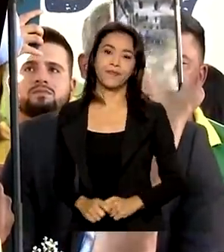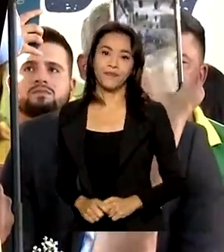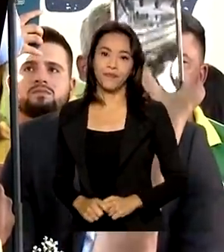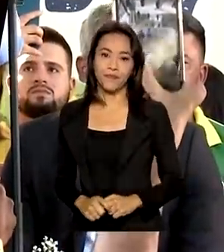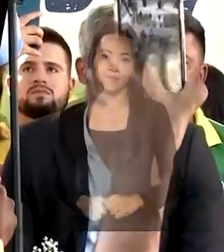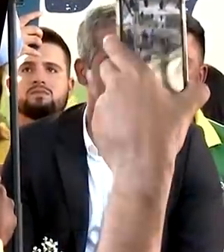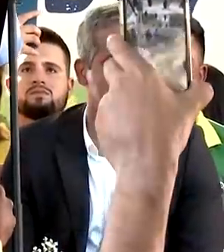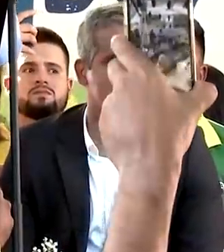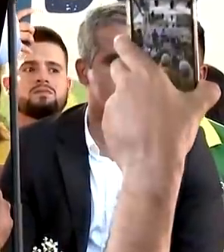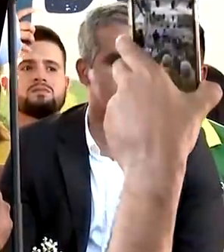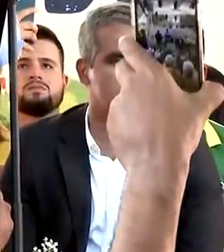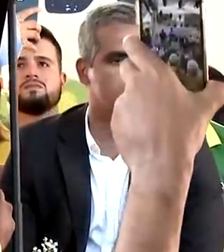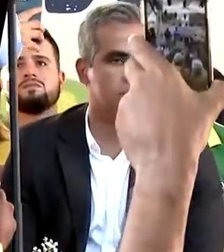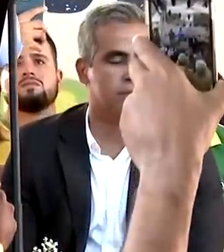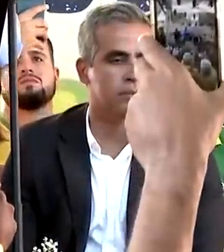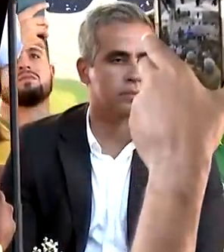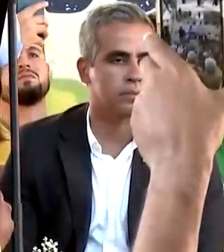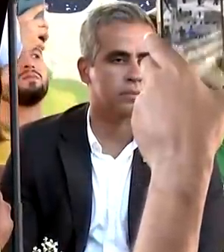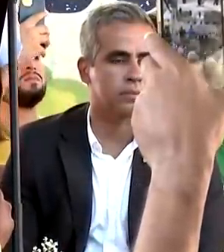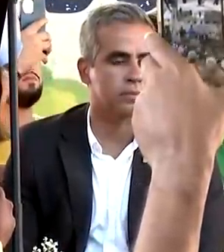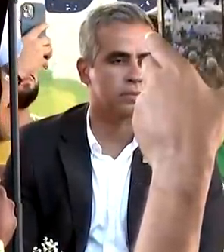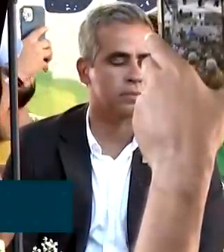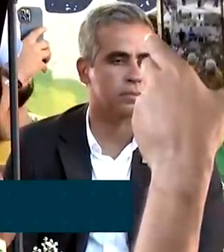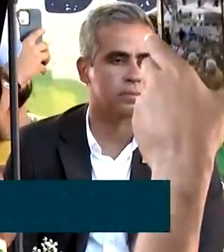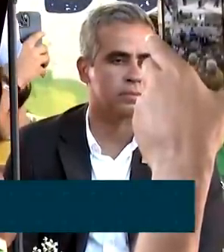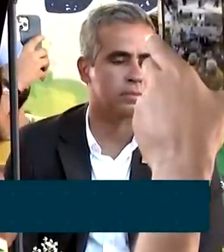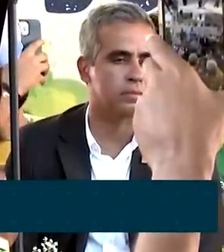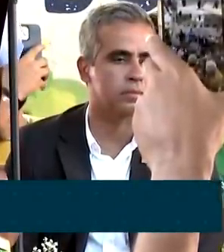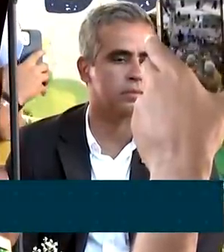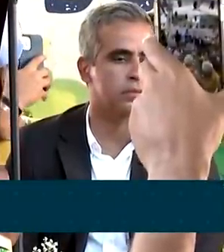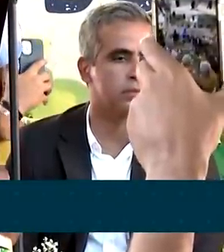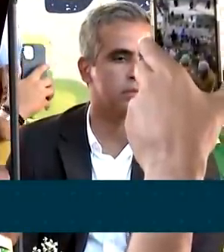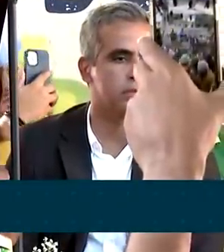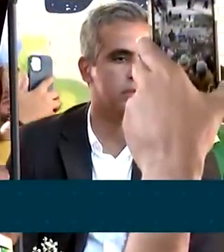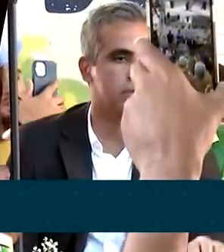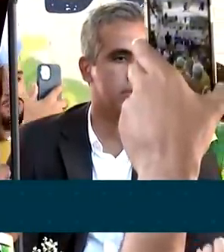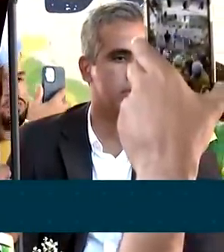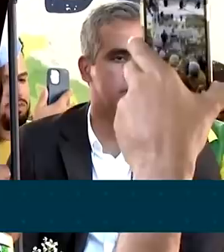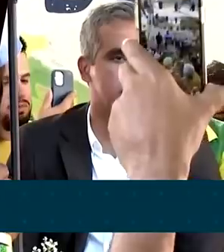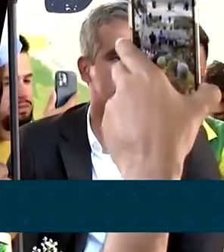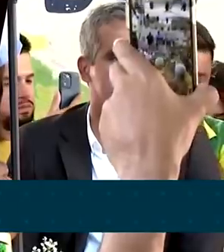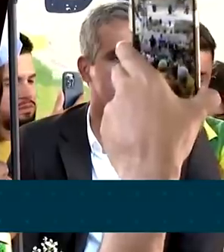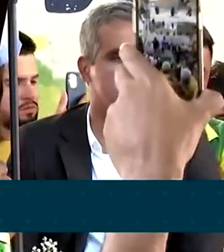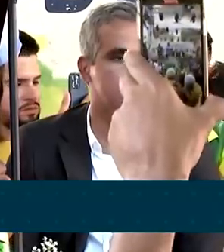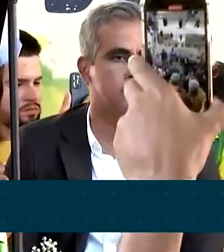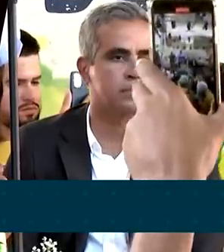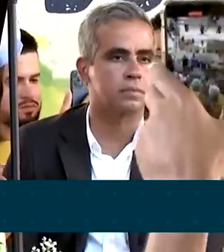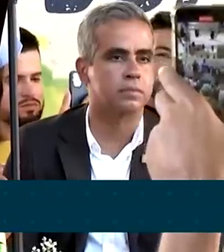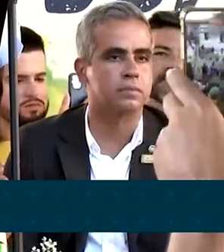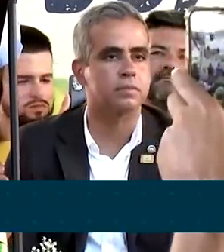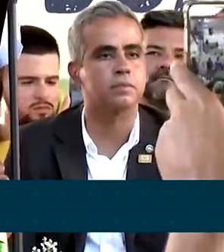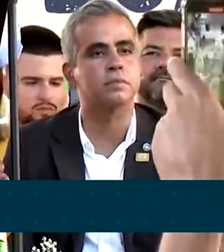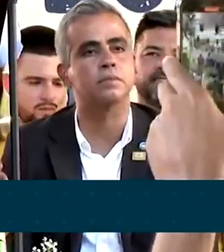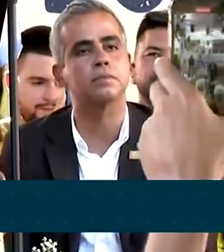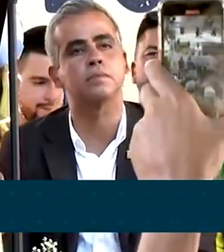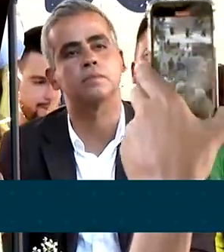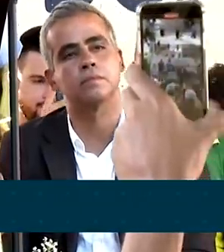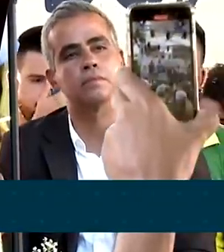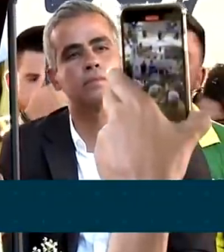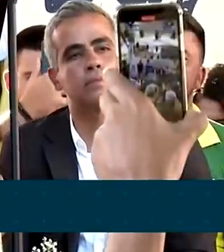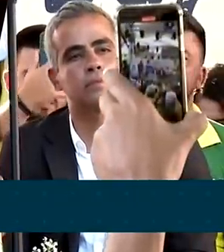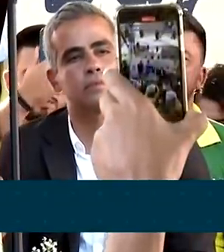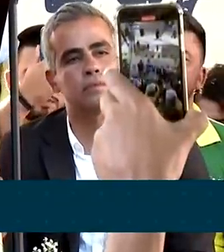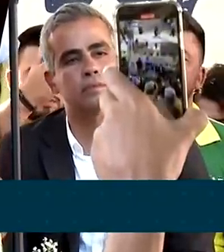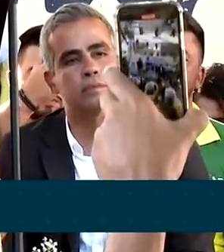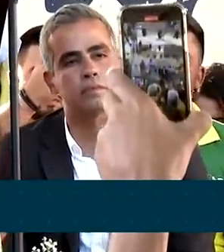de minha para qualquer um de vocês. Temos realmente o mesmo objetivo, o mesmo sangue, a mesma